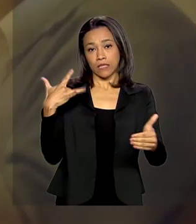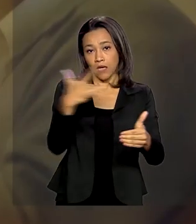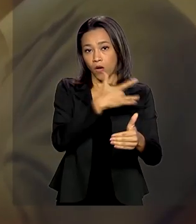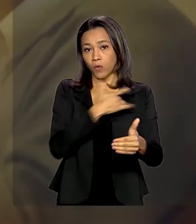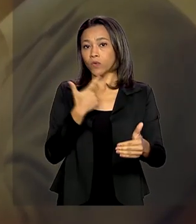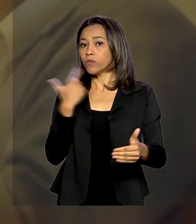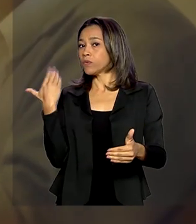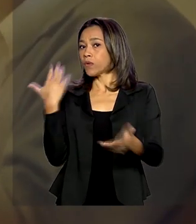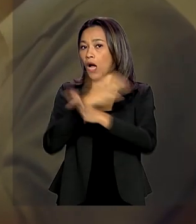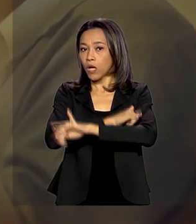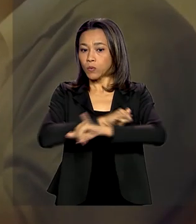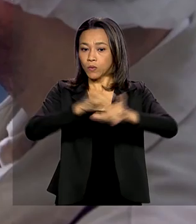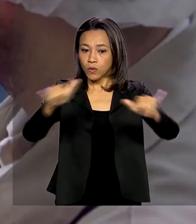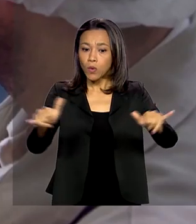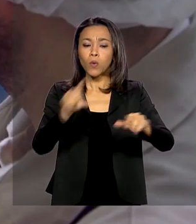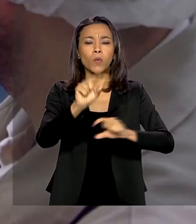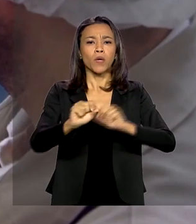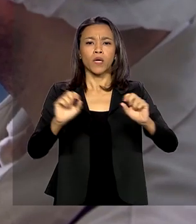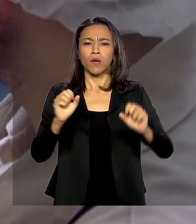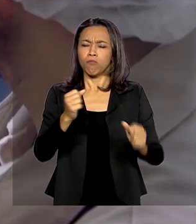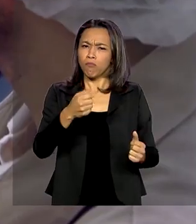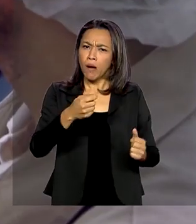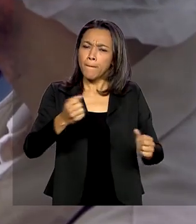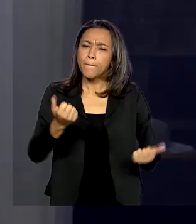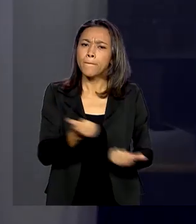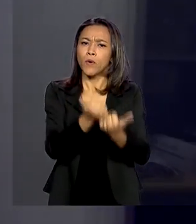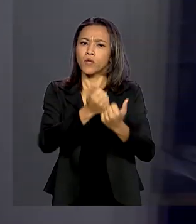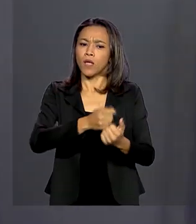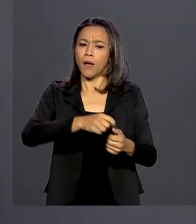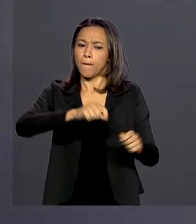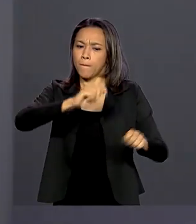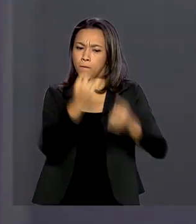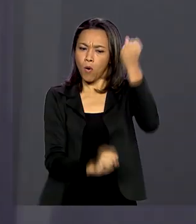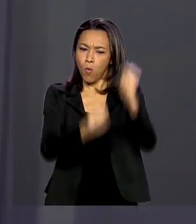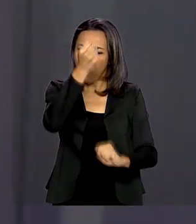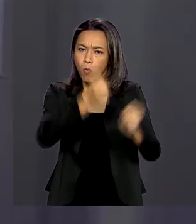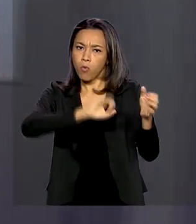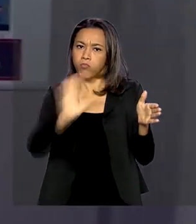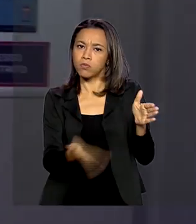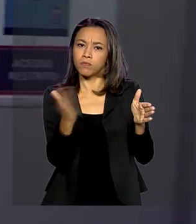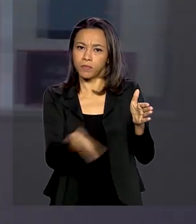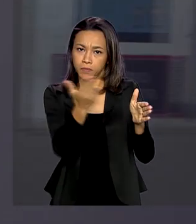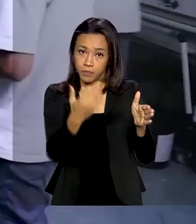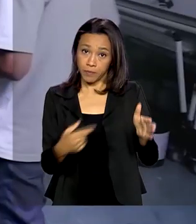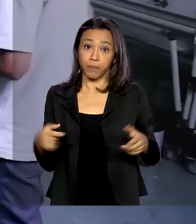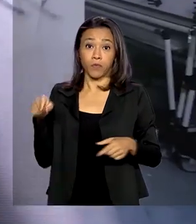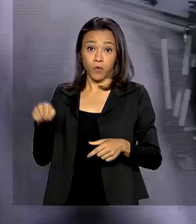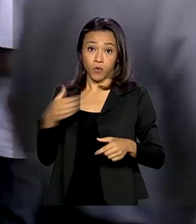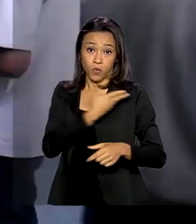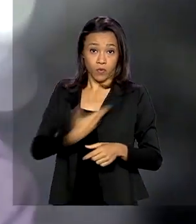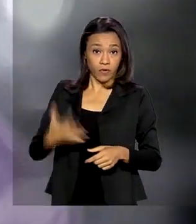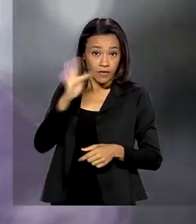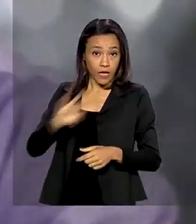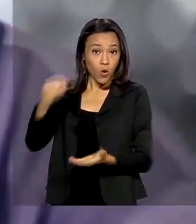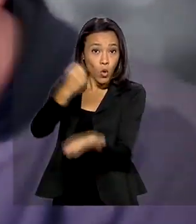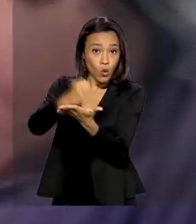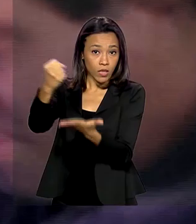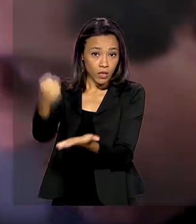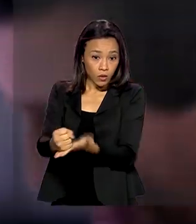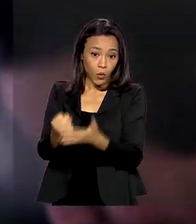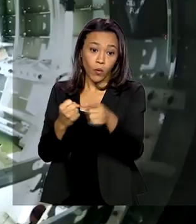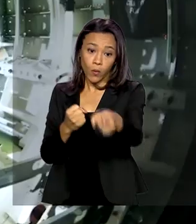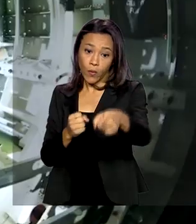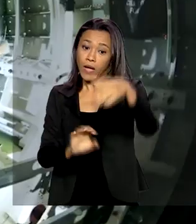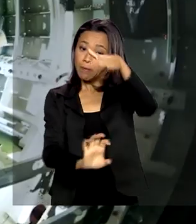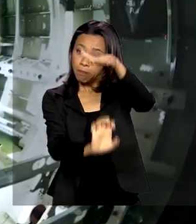um reforço na produção nacional de respiradores. A União contratou, em regime de urgência, a empresa